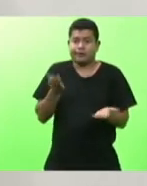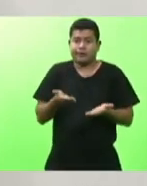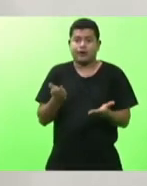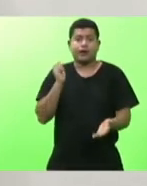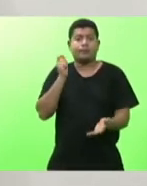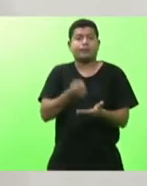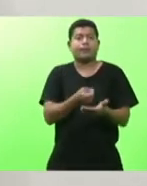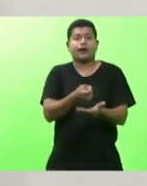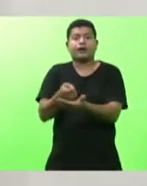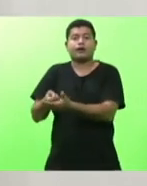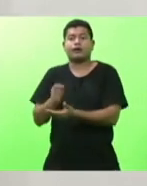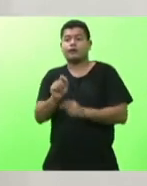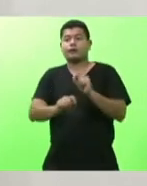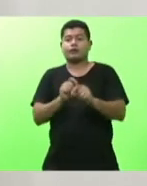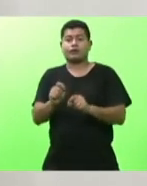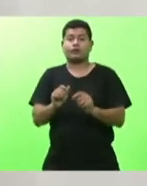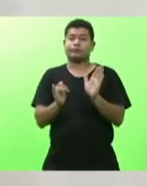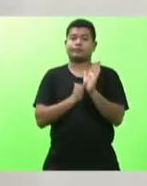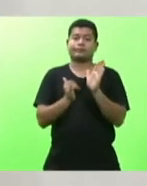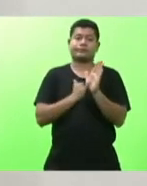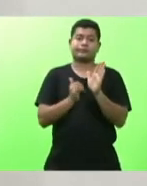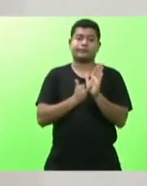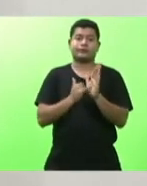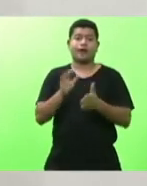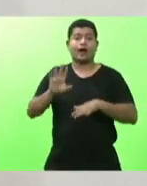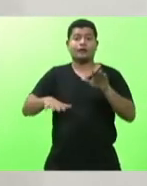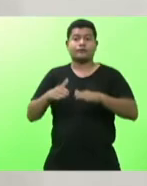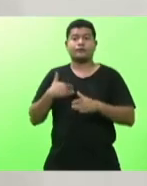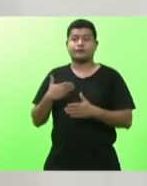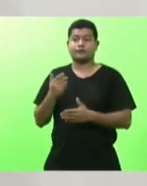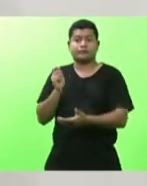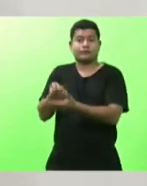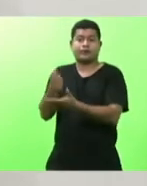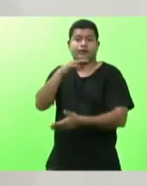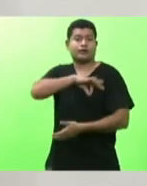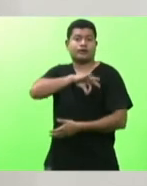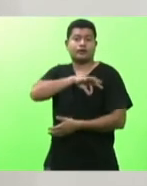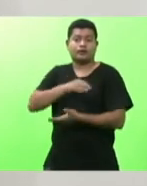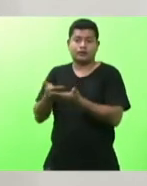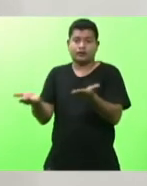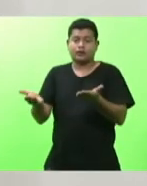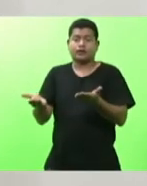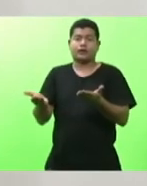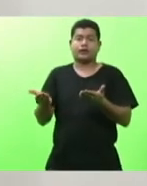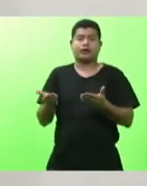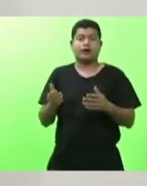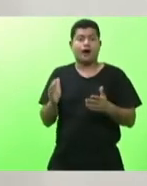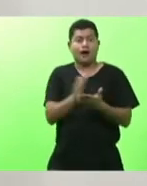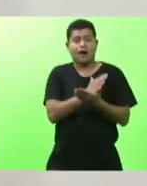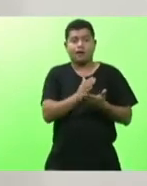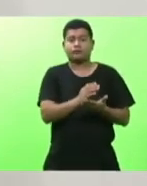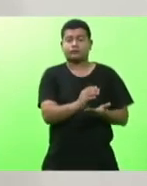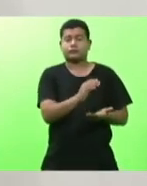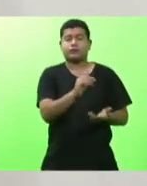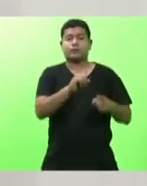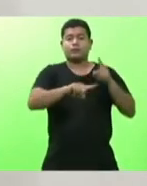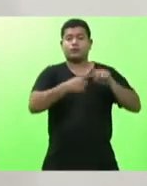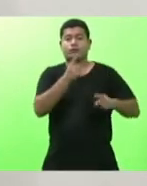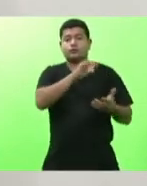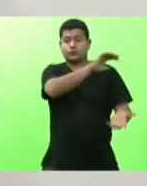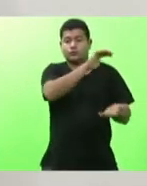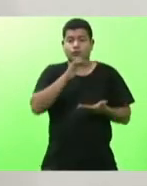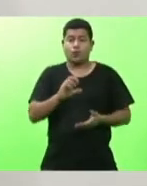ele vai pagar a folha que as vezes está atrasada vai pagar o fornecedor vai pagar aluguel vai pagar toda a logística